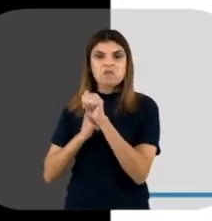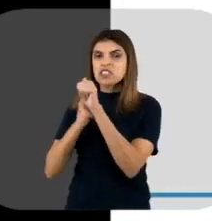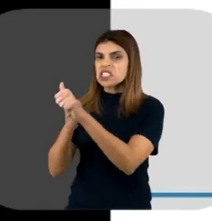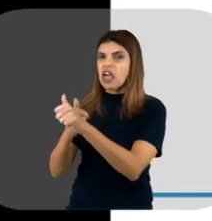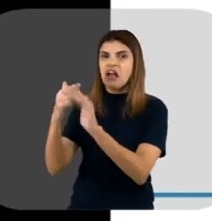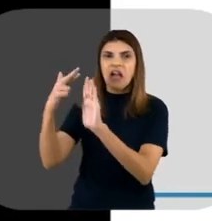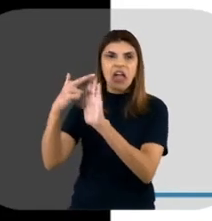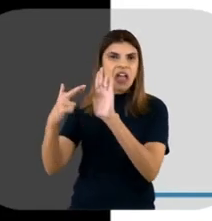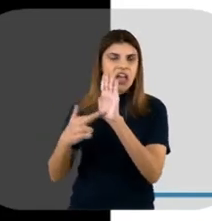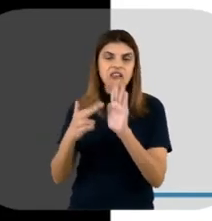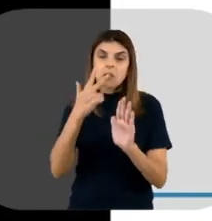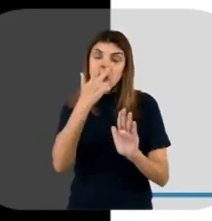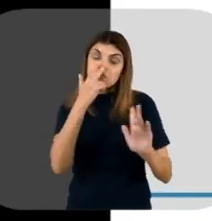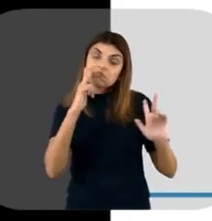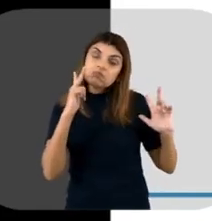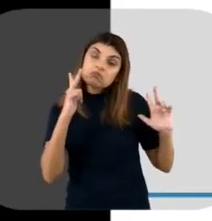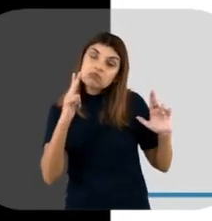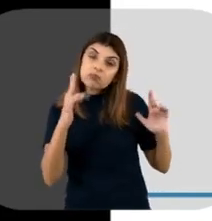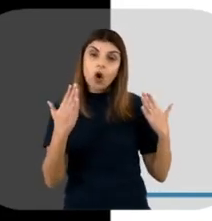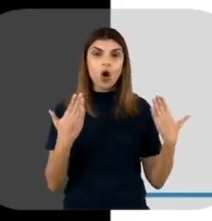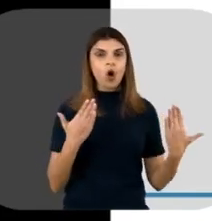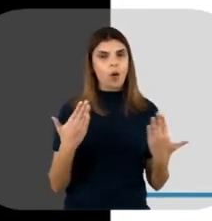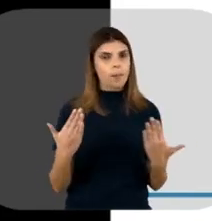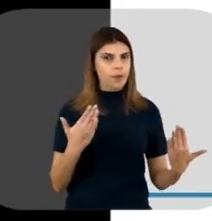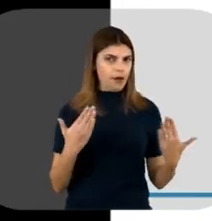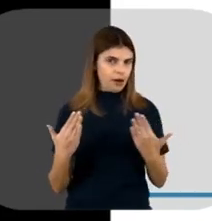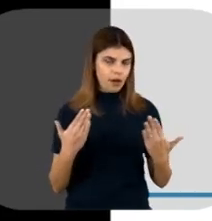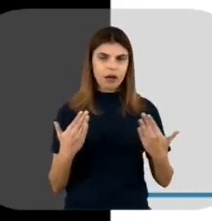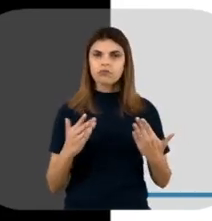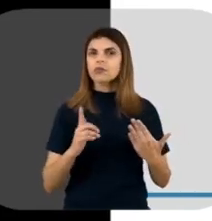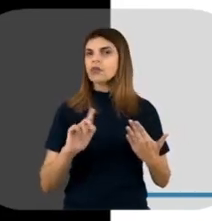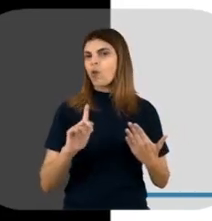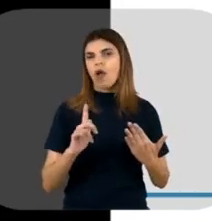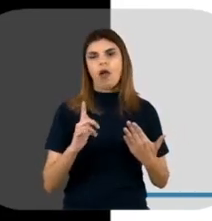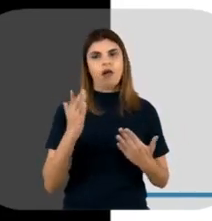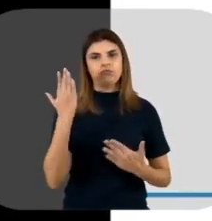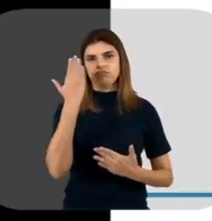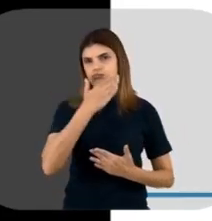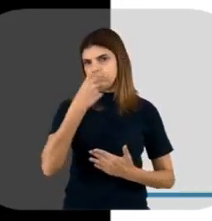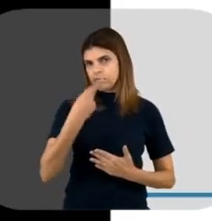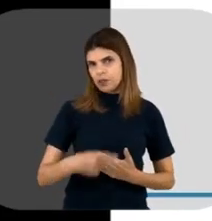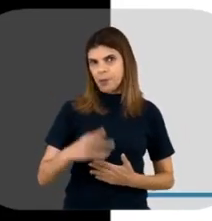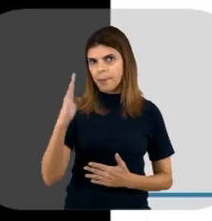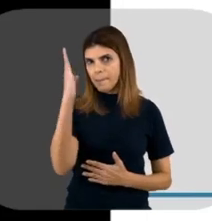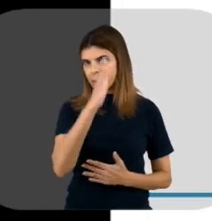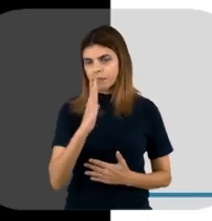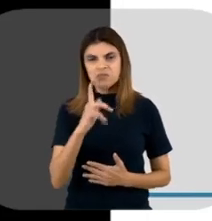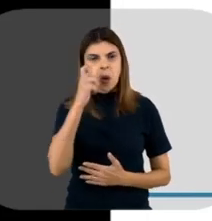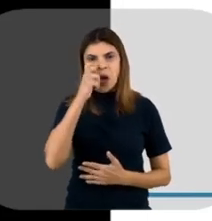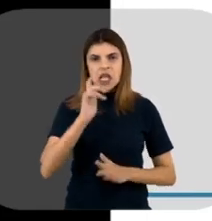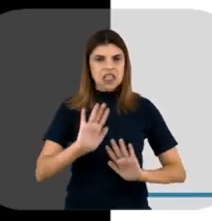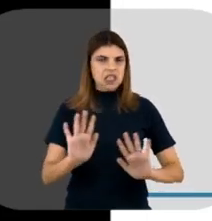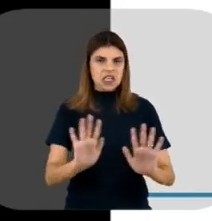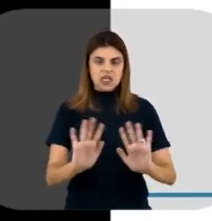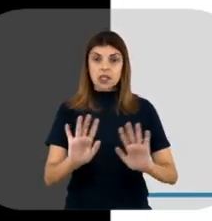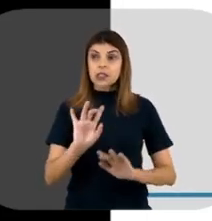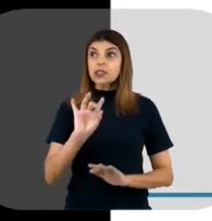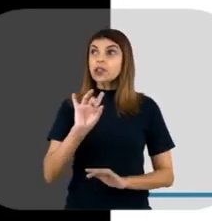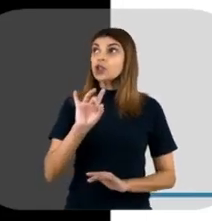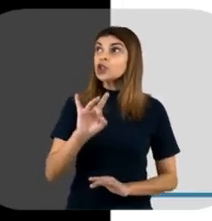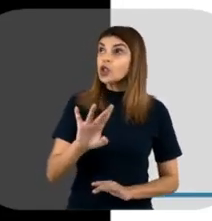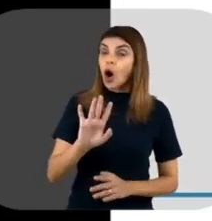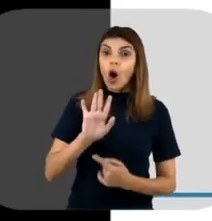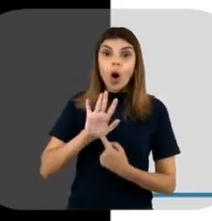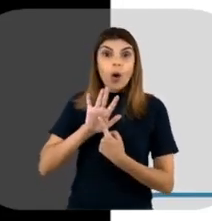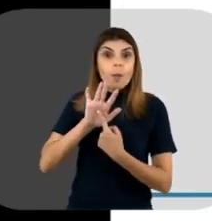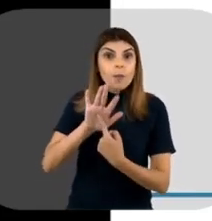Então, ele é parcialmente comparável, que não vem ao caso, né? Não é interessante, a não ser